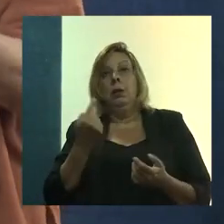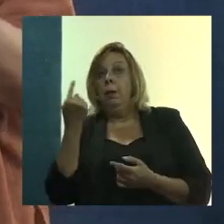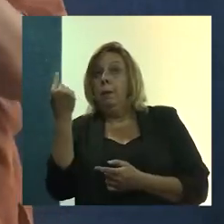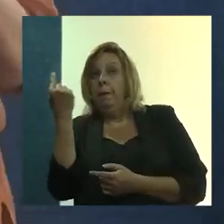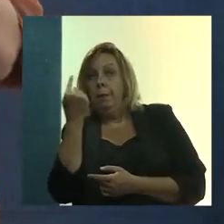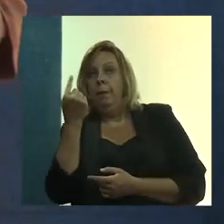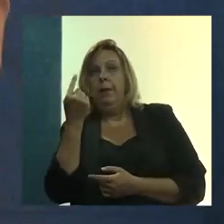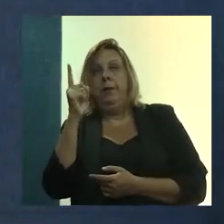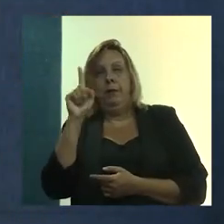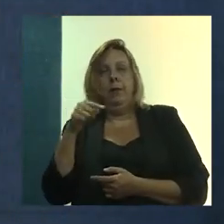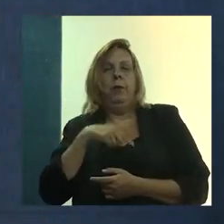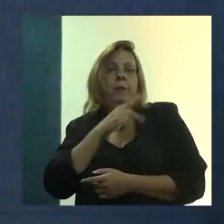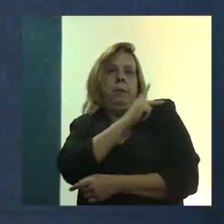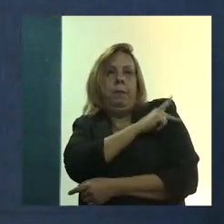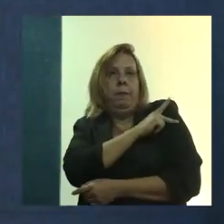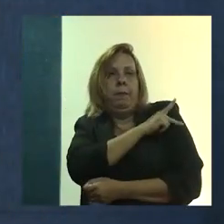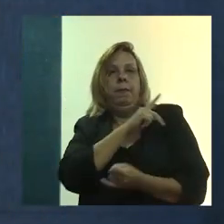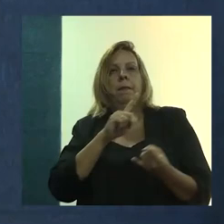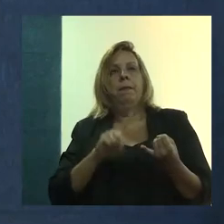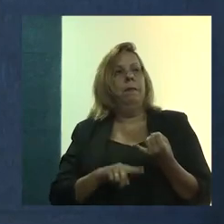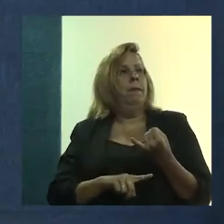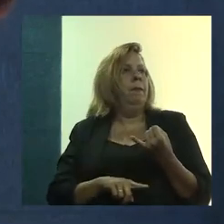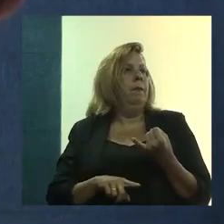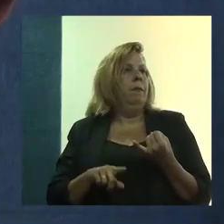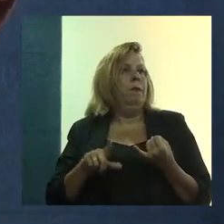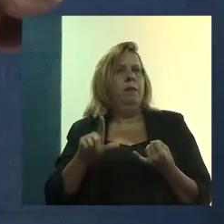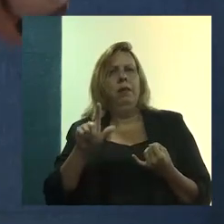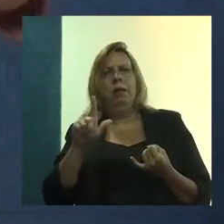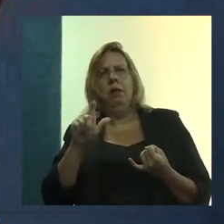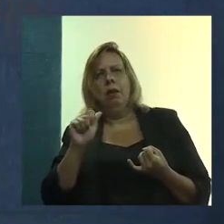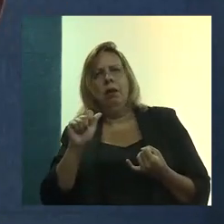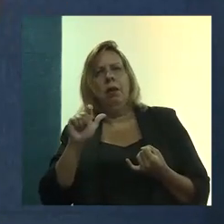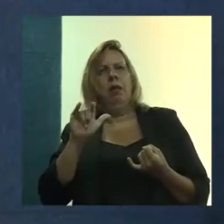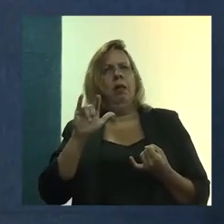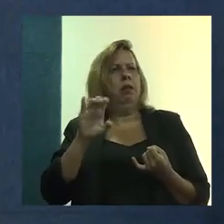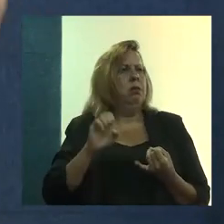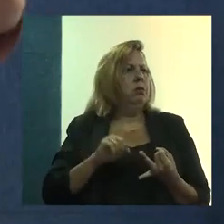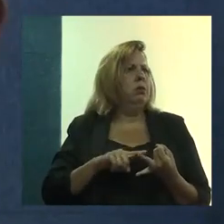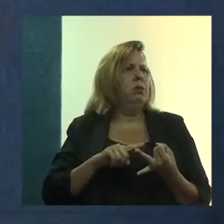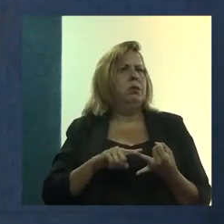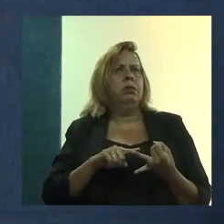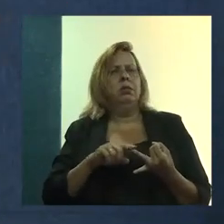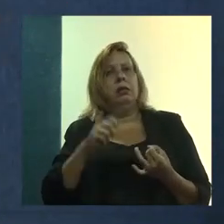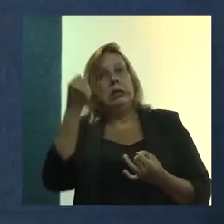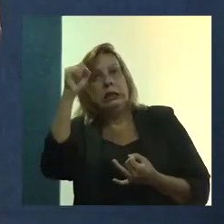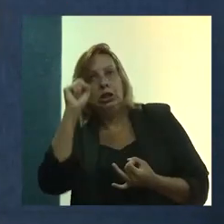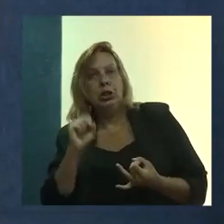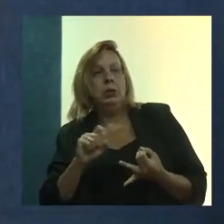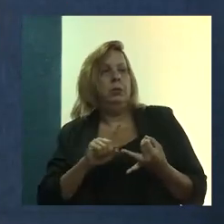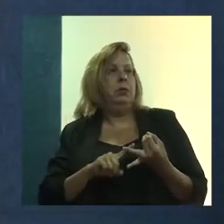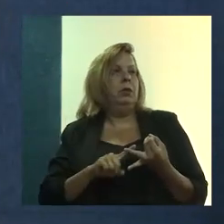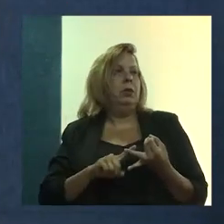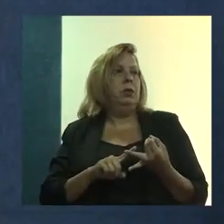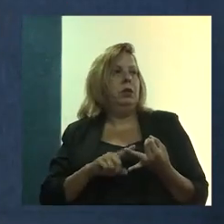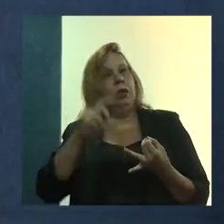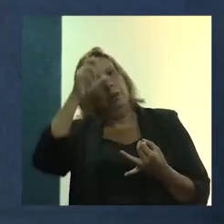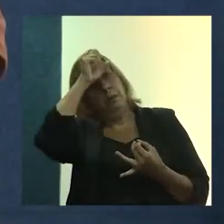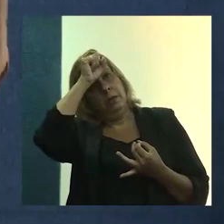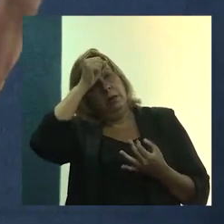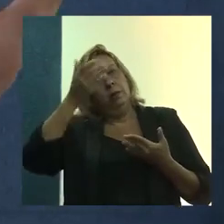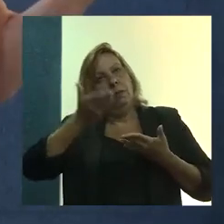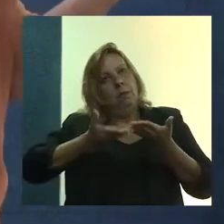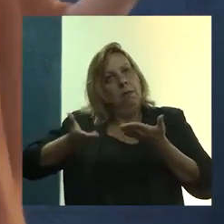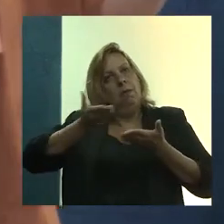que já tem a residência também, depois entrou a Nisse, Liza, que estão montando suas residências, Sergipe. Então, aprendemos